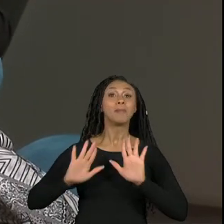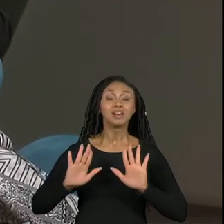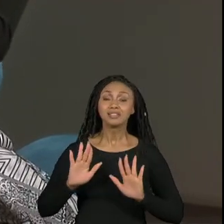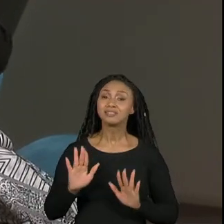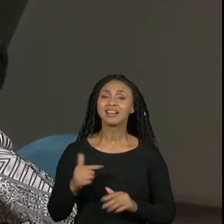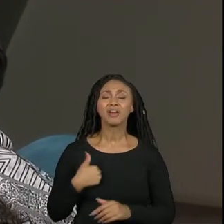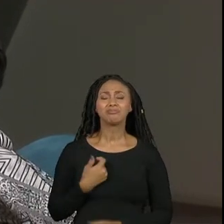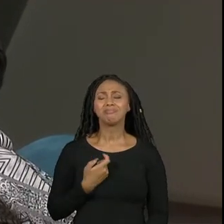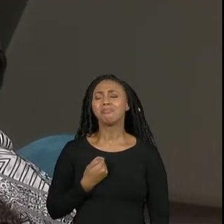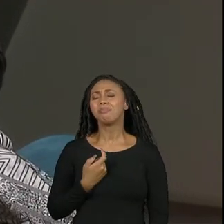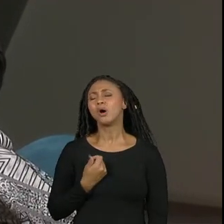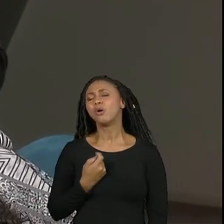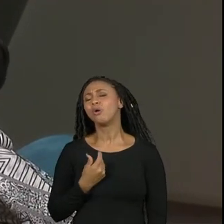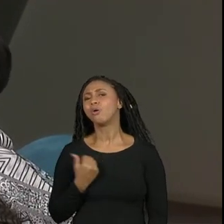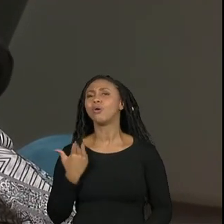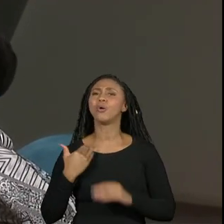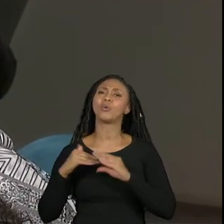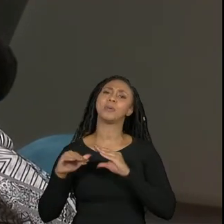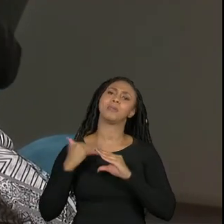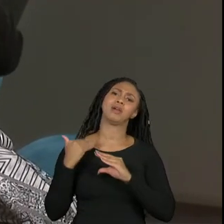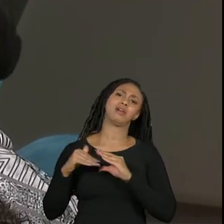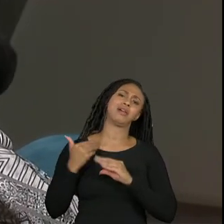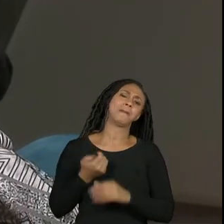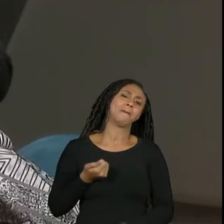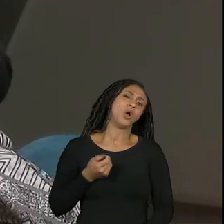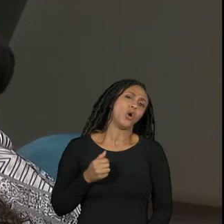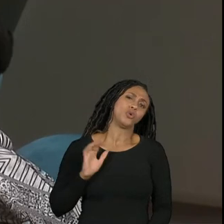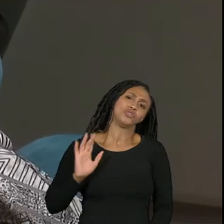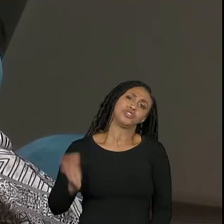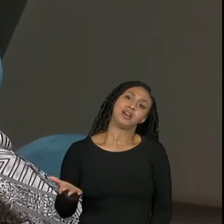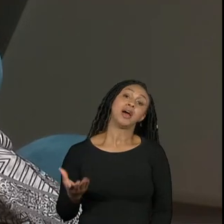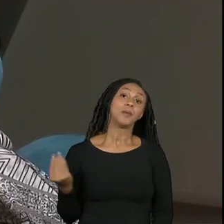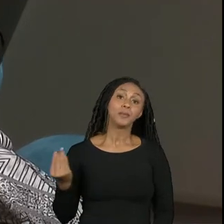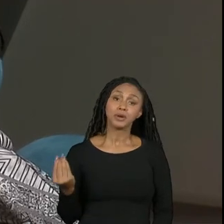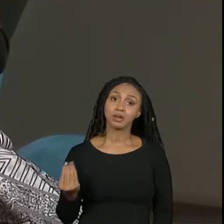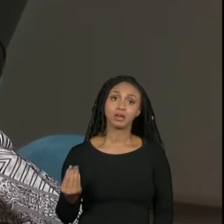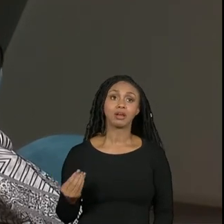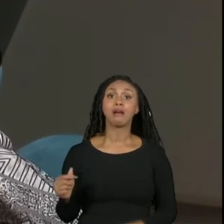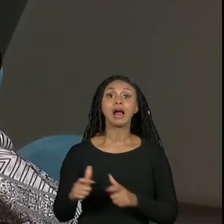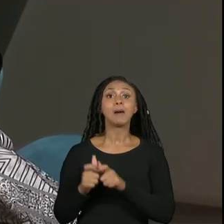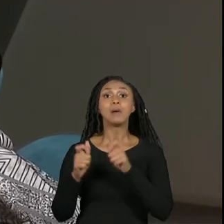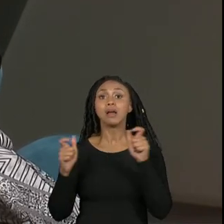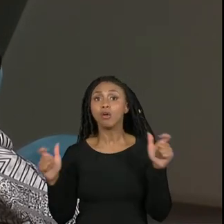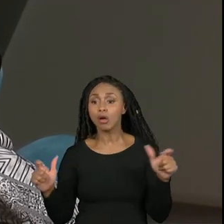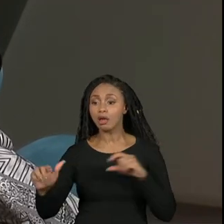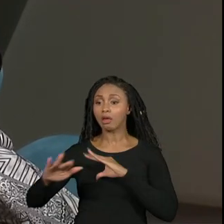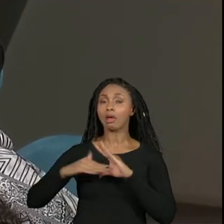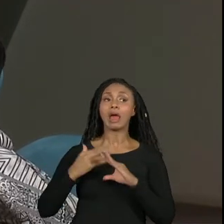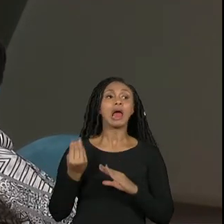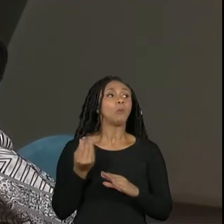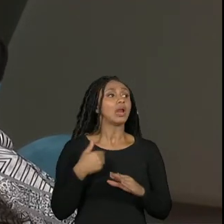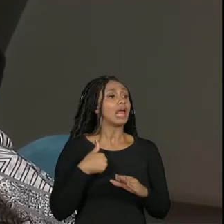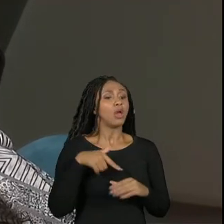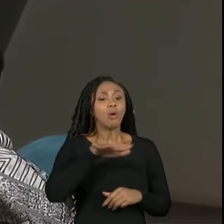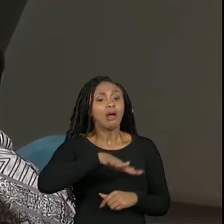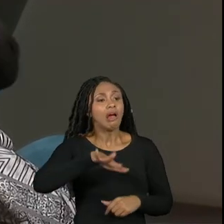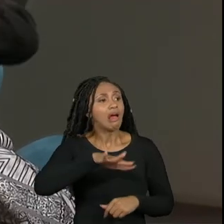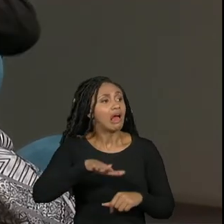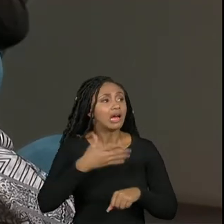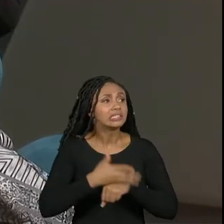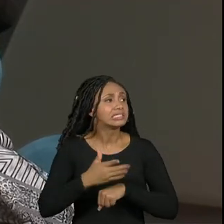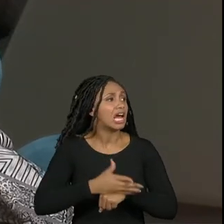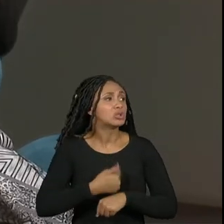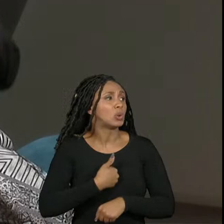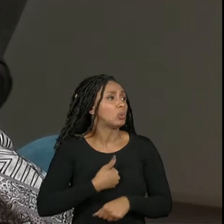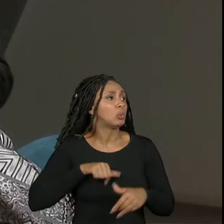recebido pouquíssimos e-mails e normalmente é de aluno que não está habituado ainda com a sala de estágios eu queria muito pedir para